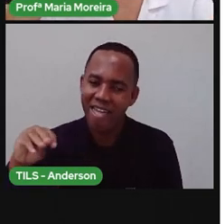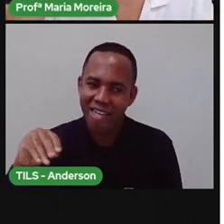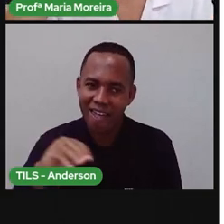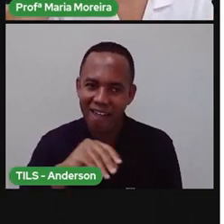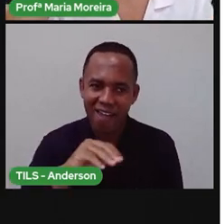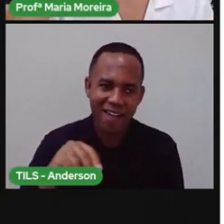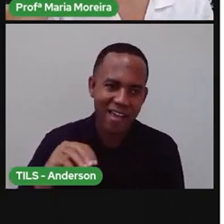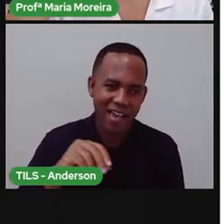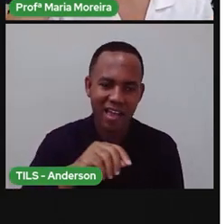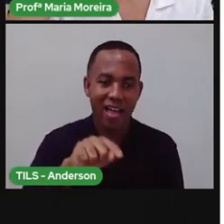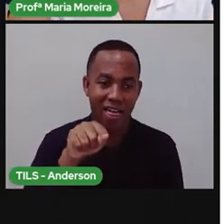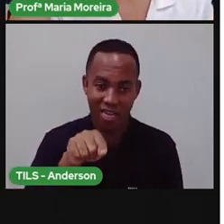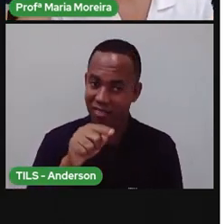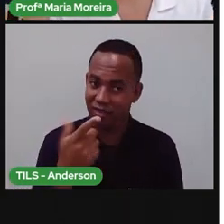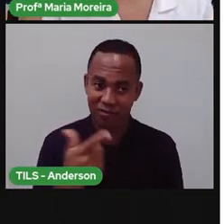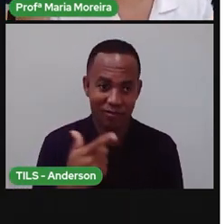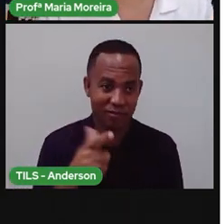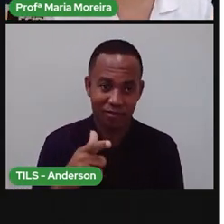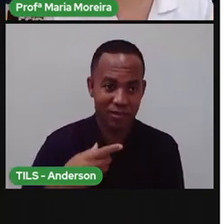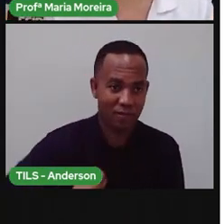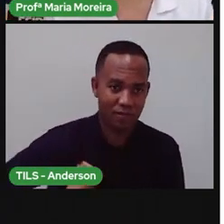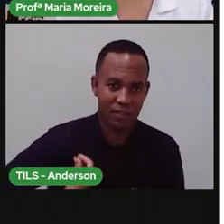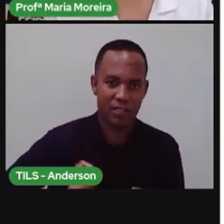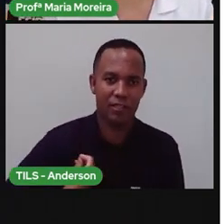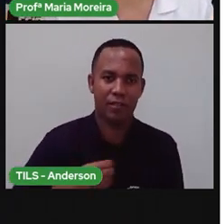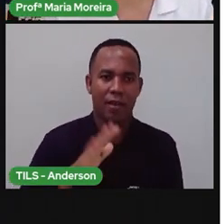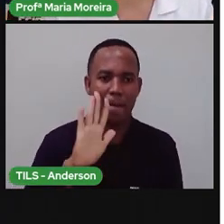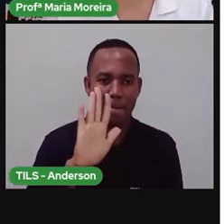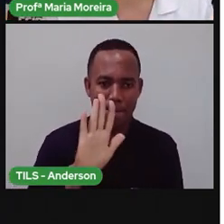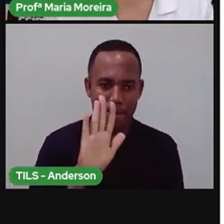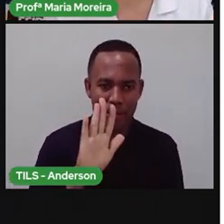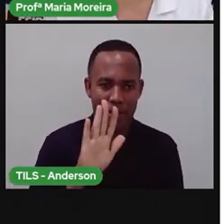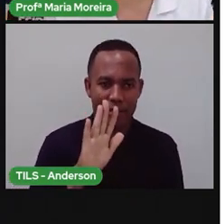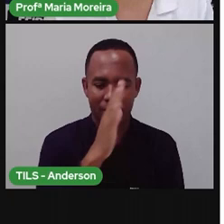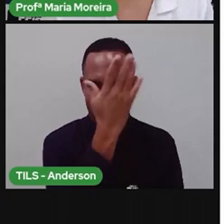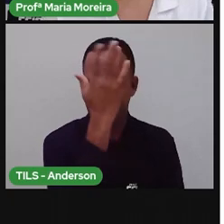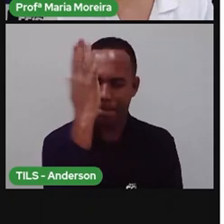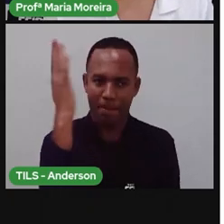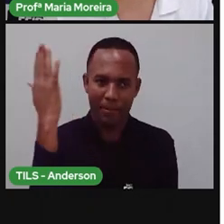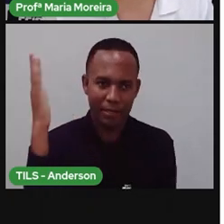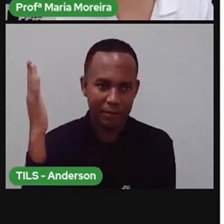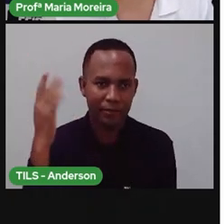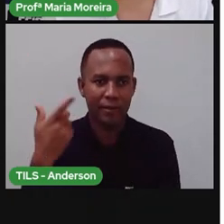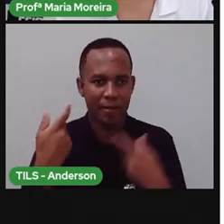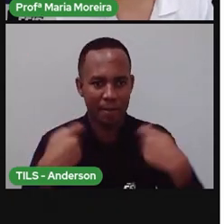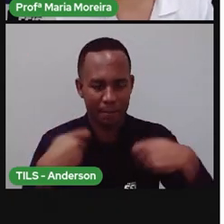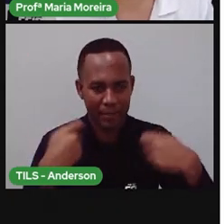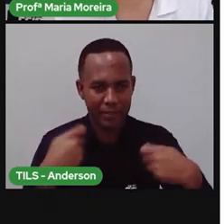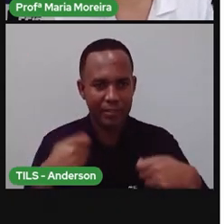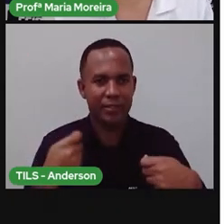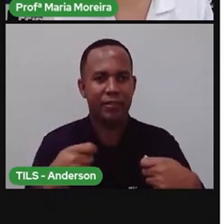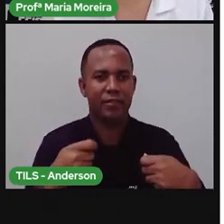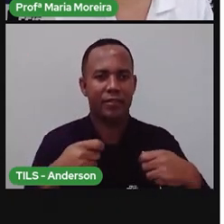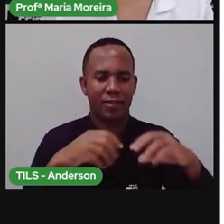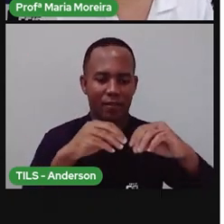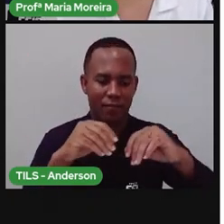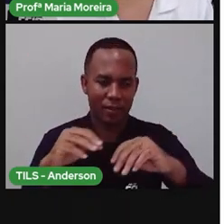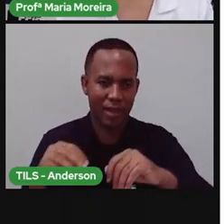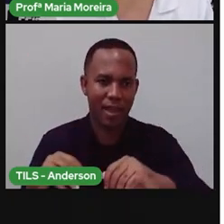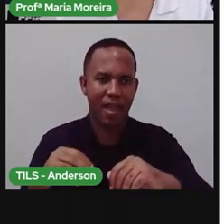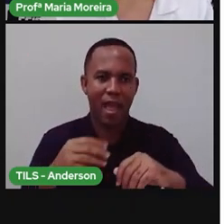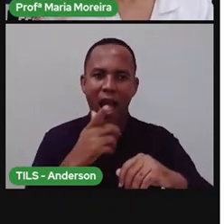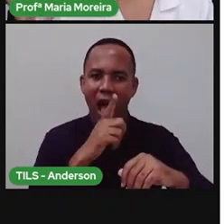sabe que suja? Bom, mas as plantas, elas necessitam dela e da água para nascer e viver.